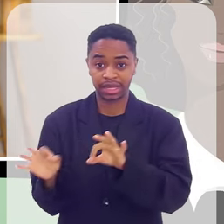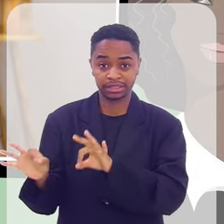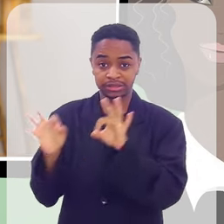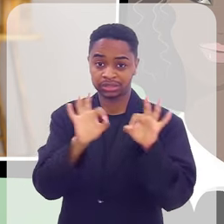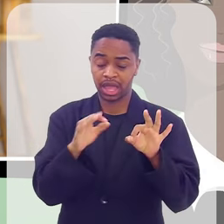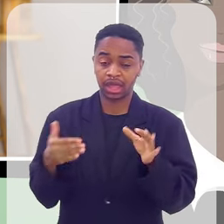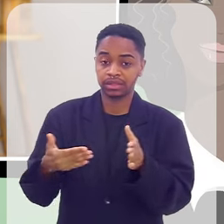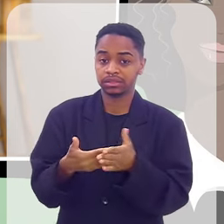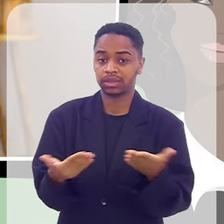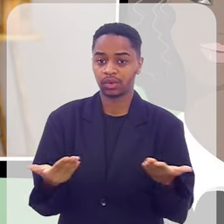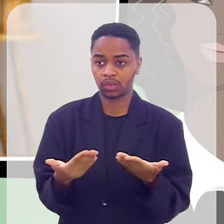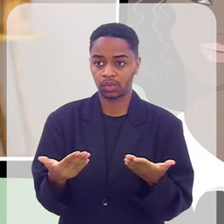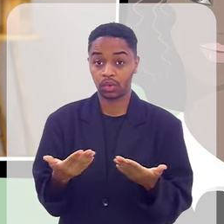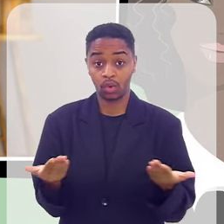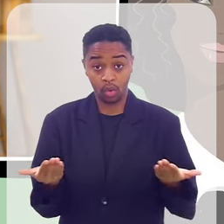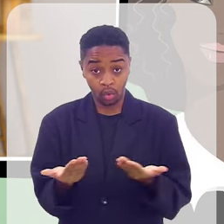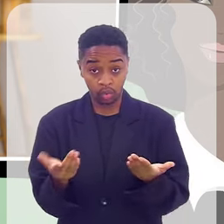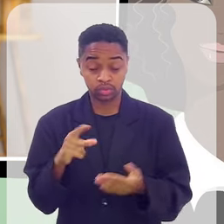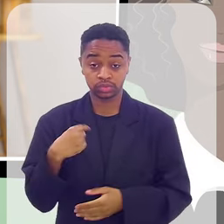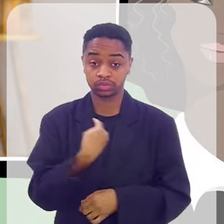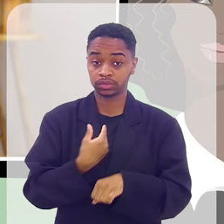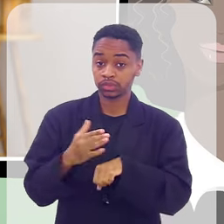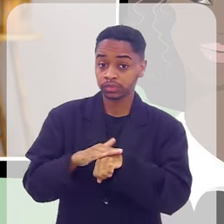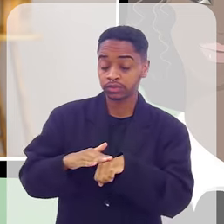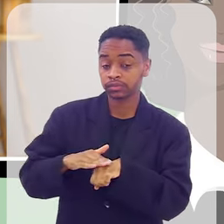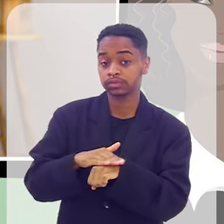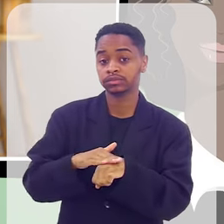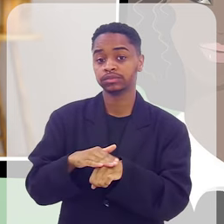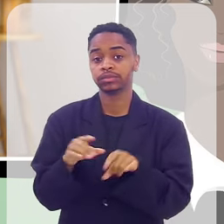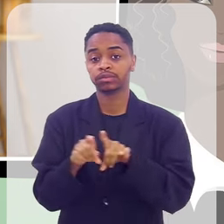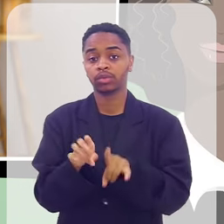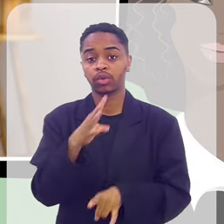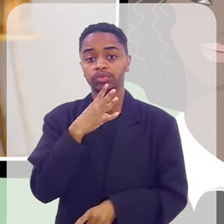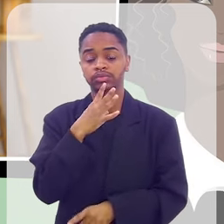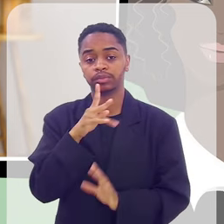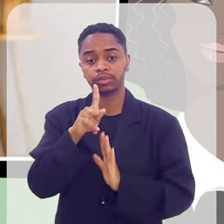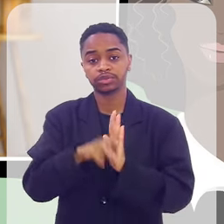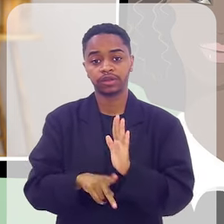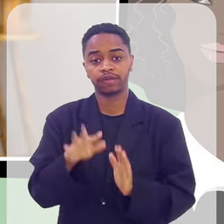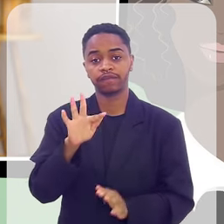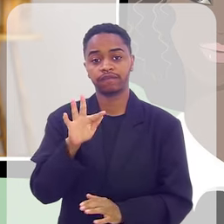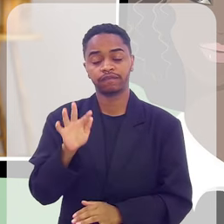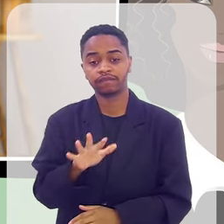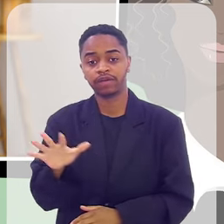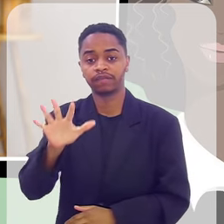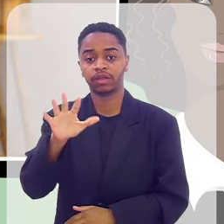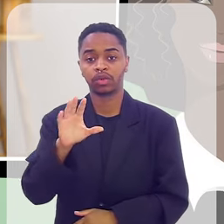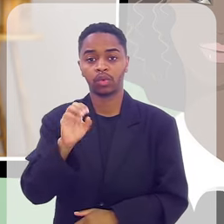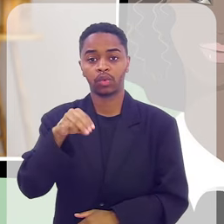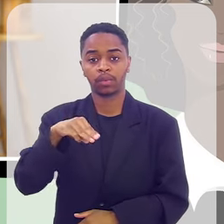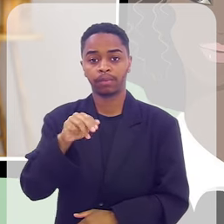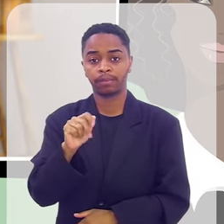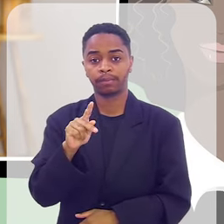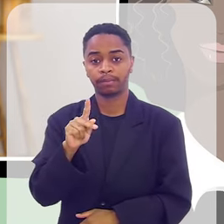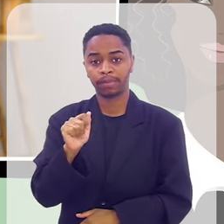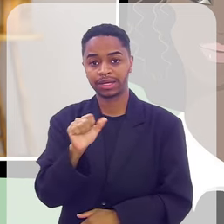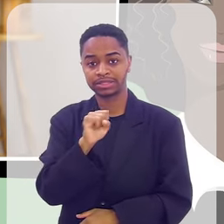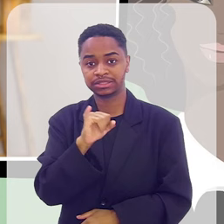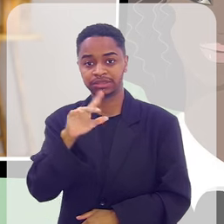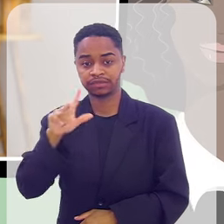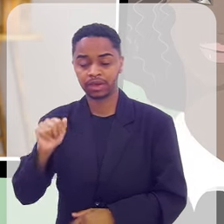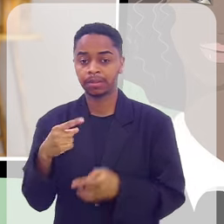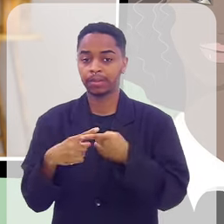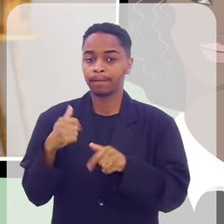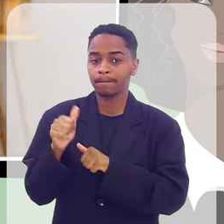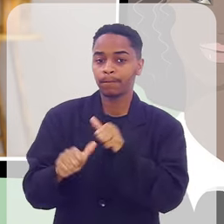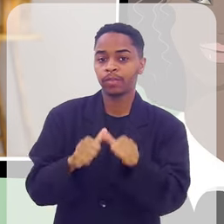que nos acompanhou até agora. Hoje, conversamos e conhecemos o projeto Favela Compassiva, que vem transformando para